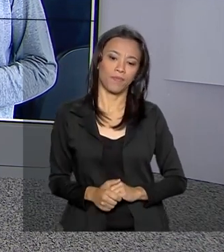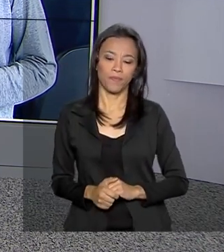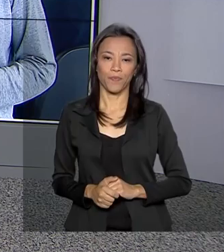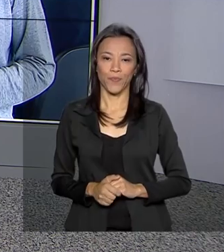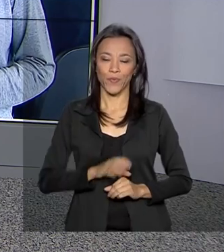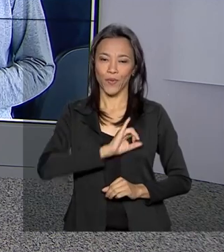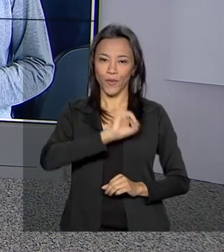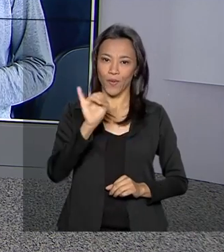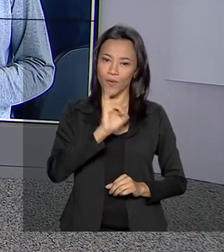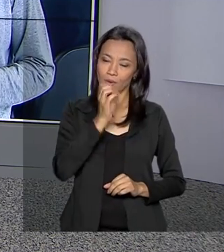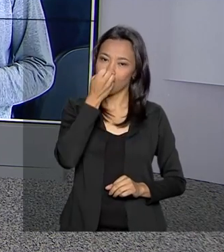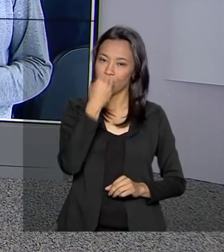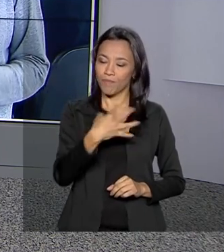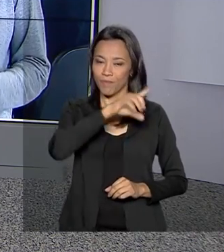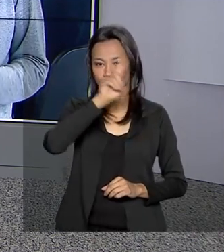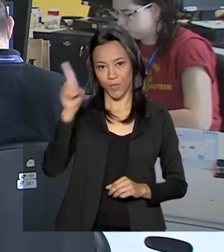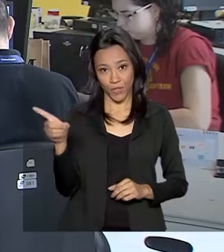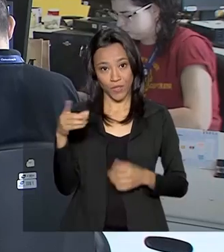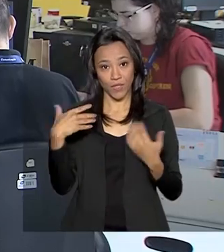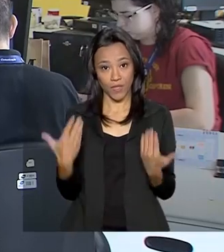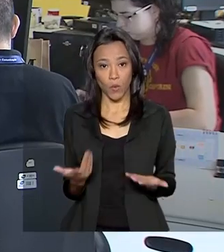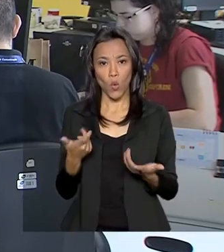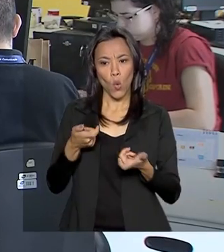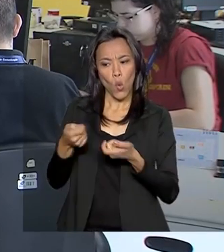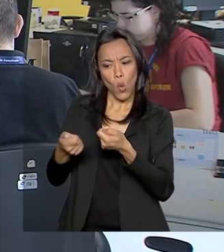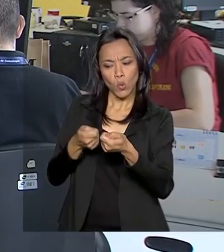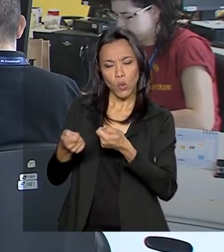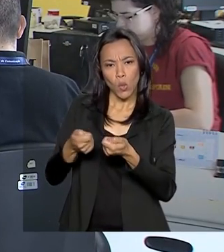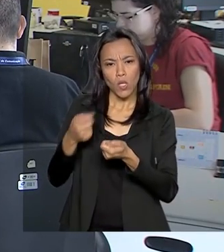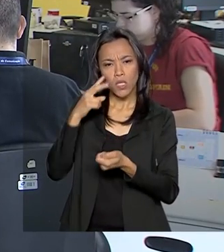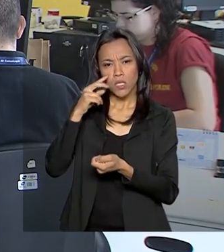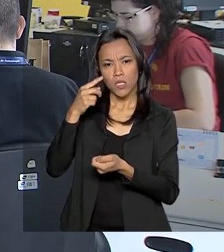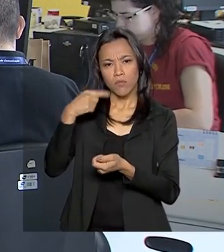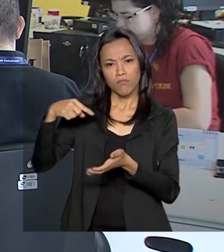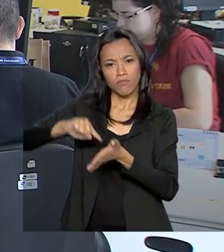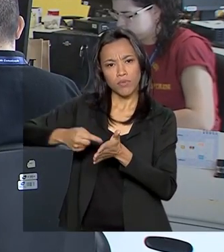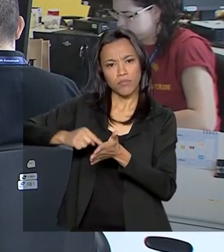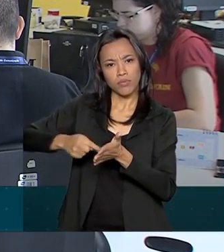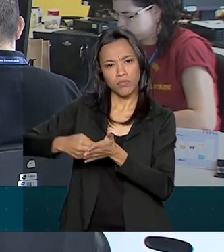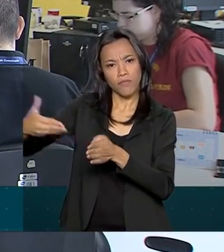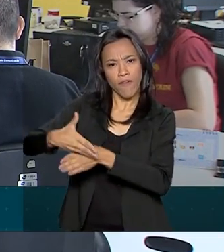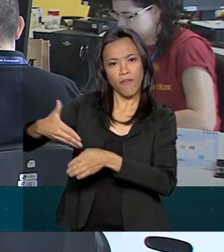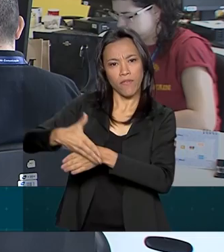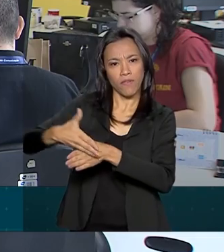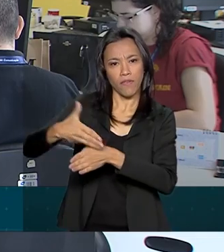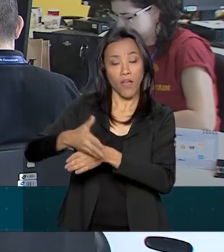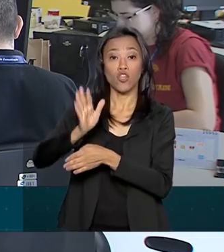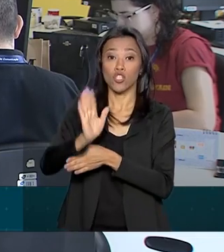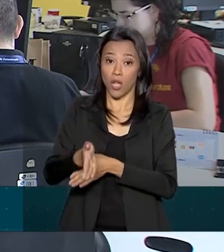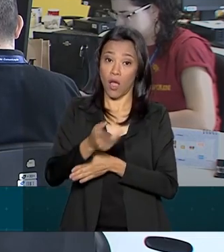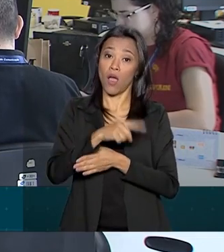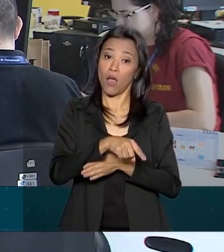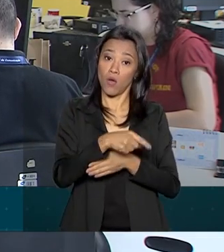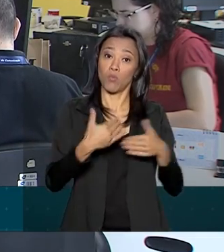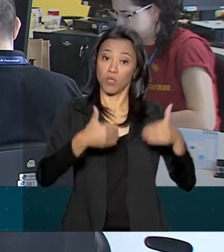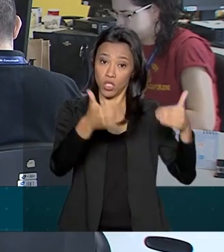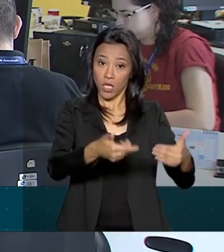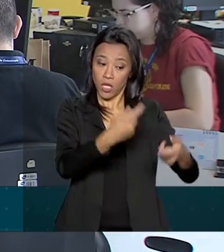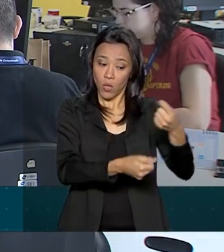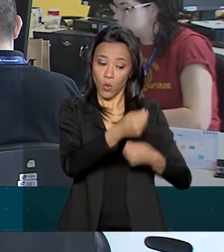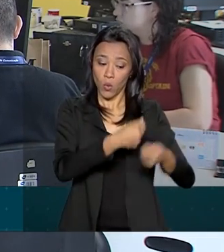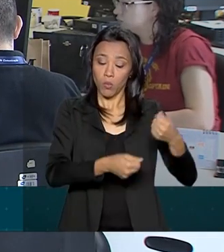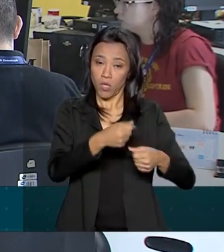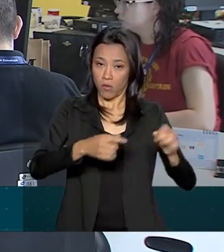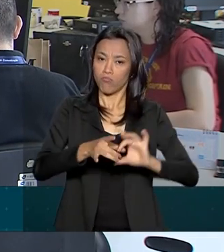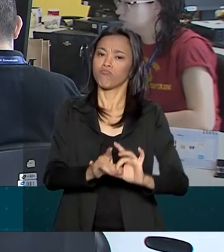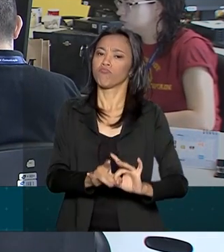Oi, Carla. Bom dia. O controle eletrônico de frequência já foi disponibilizado pelo Ministério da Economia aos órgãos do Executivo